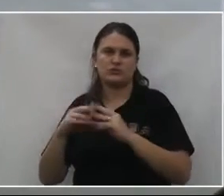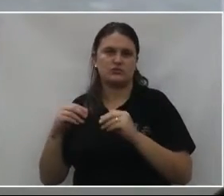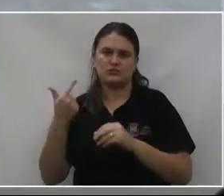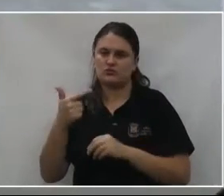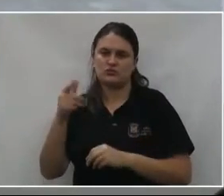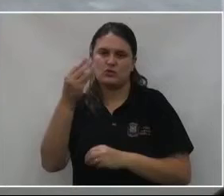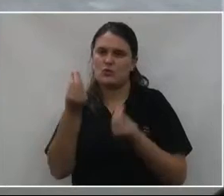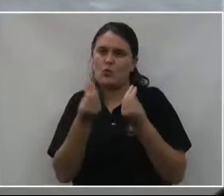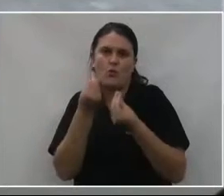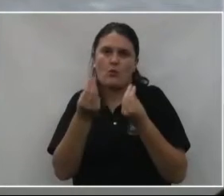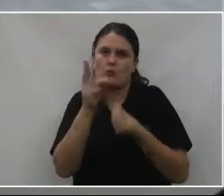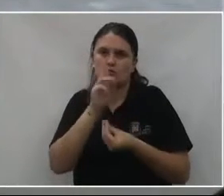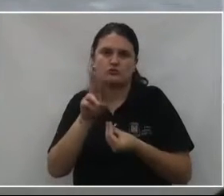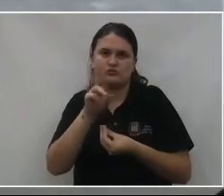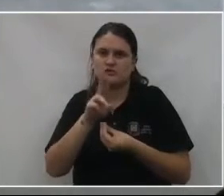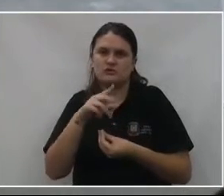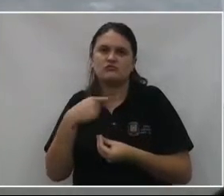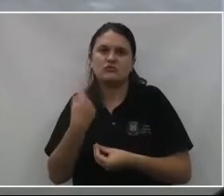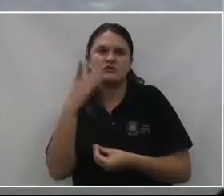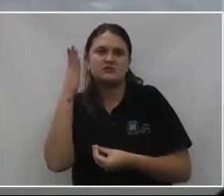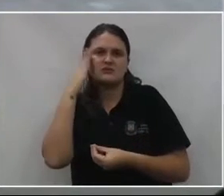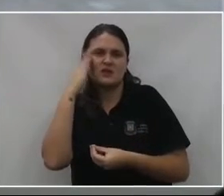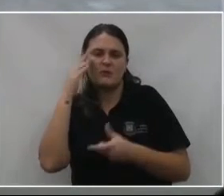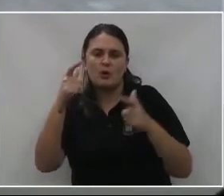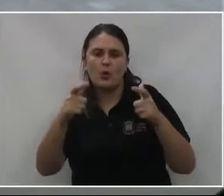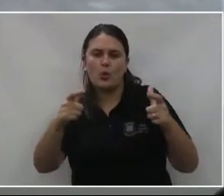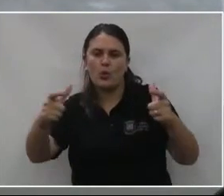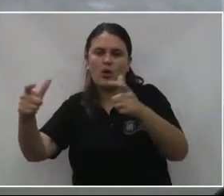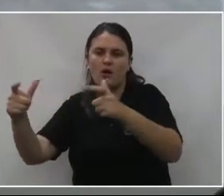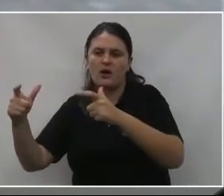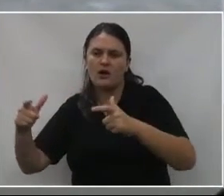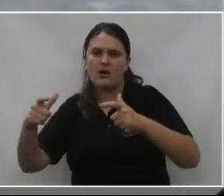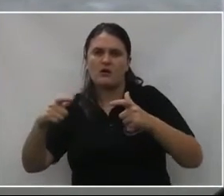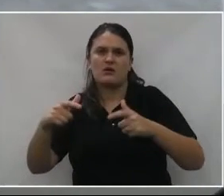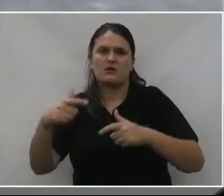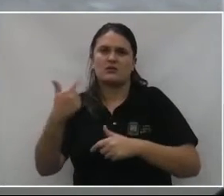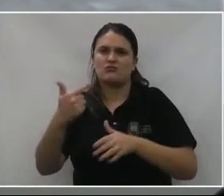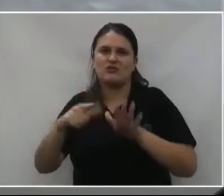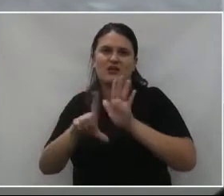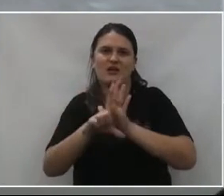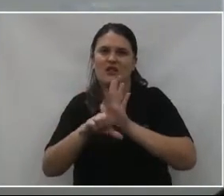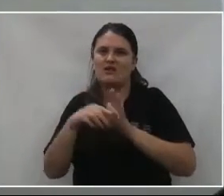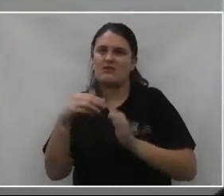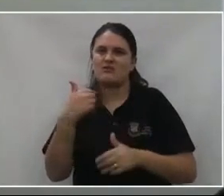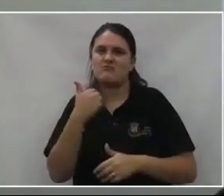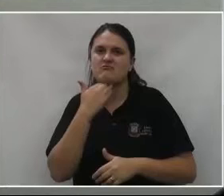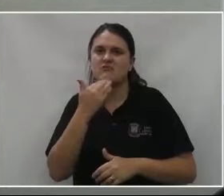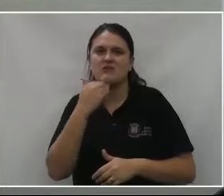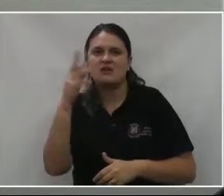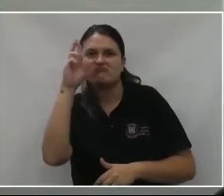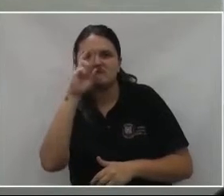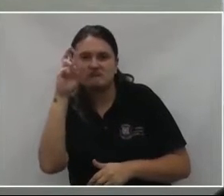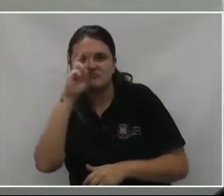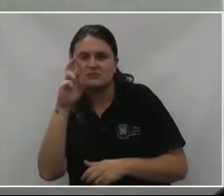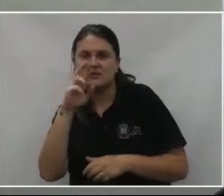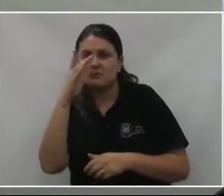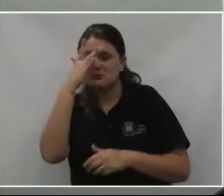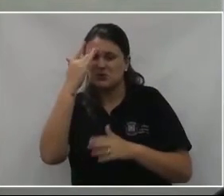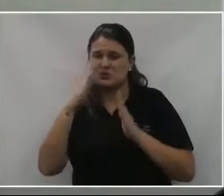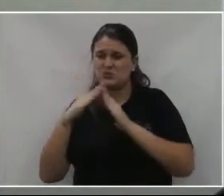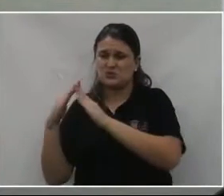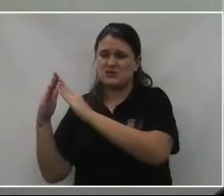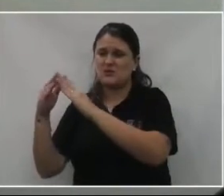como usar. A gente sabe que o Parque Bental, à noite, virou uma terra sem lei. A gente sabe a reclamação no